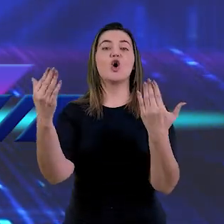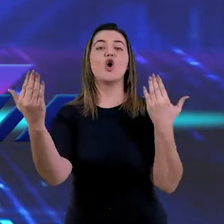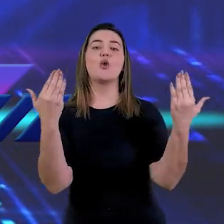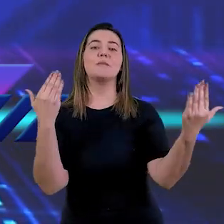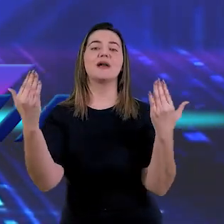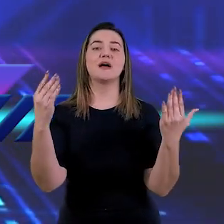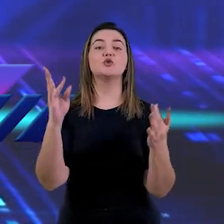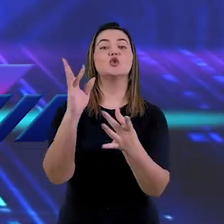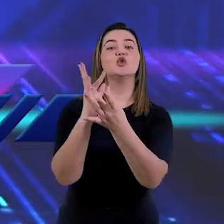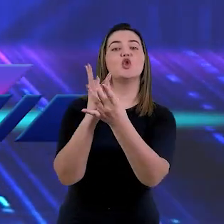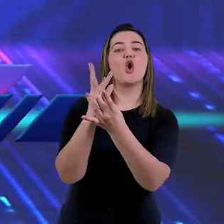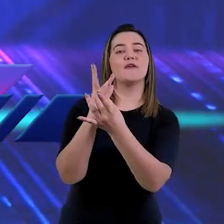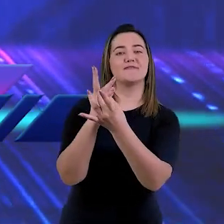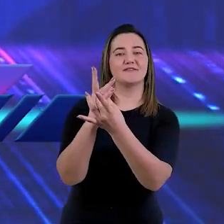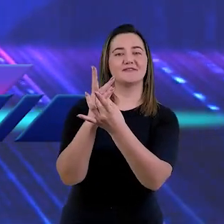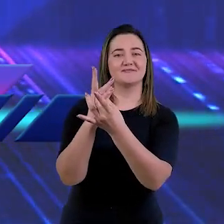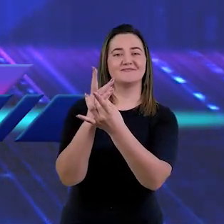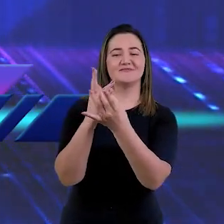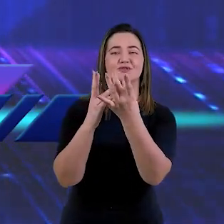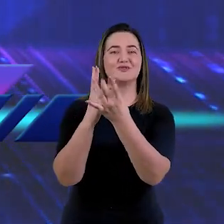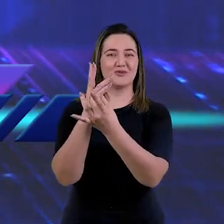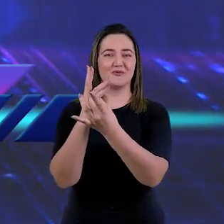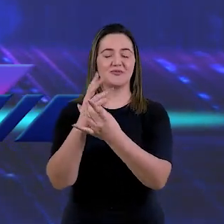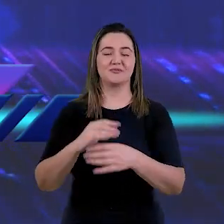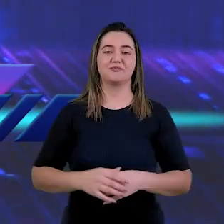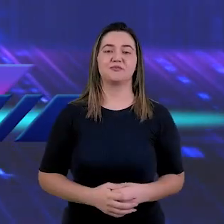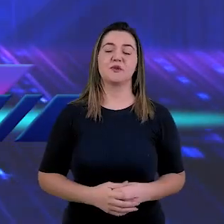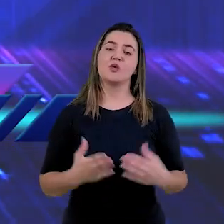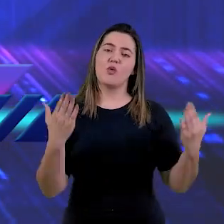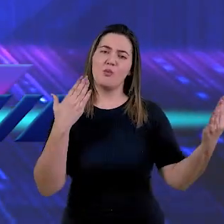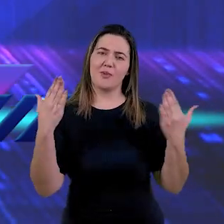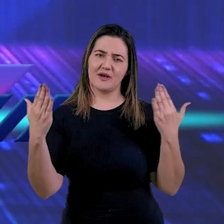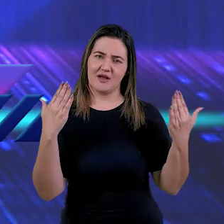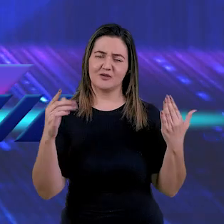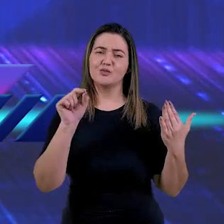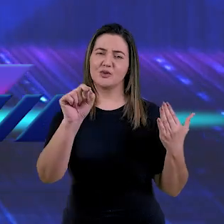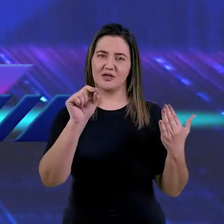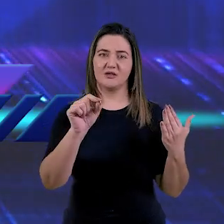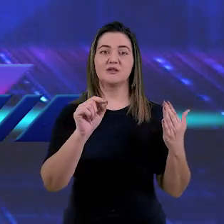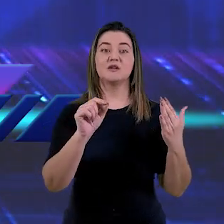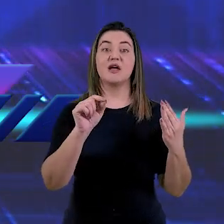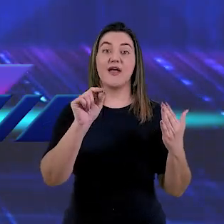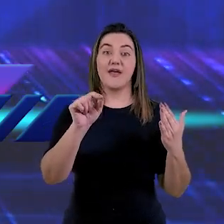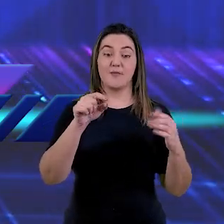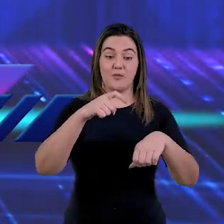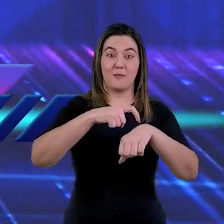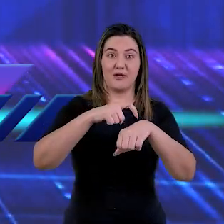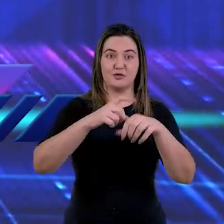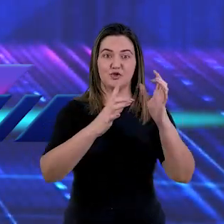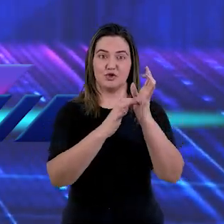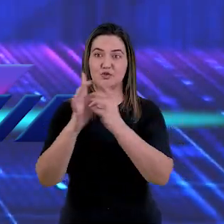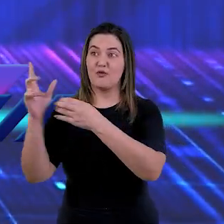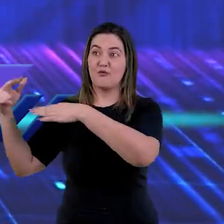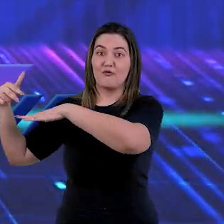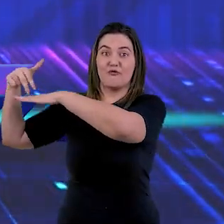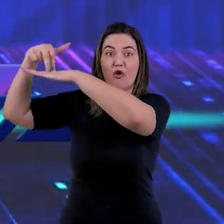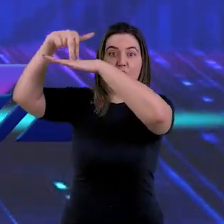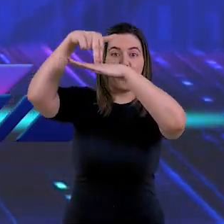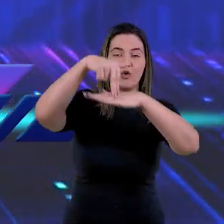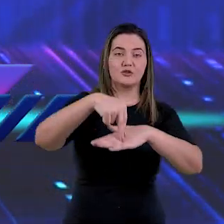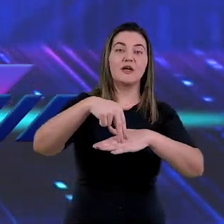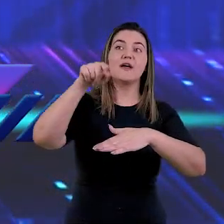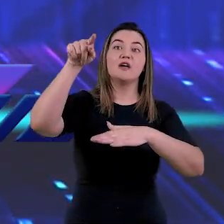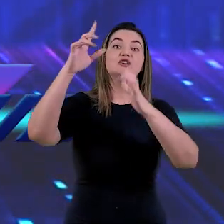que é o tema do nosso estudo de hoje, será o encontro glorioso já nos céus entre Cristo e a sua